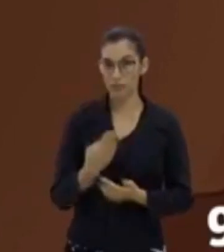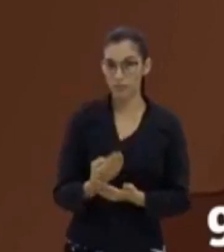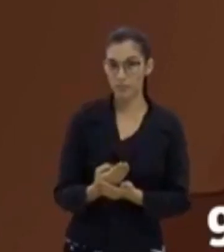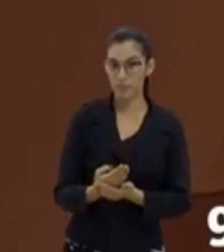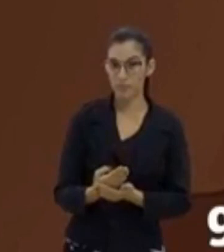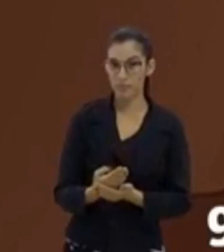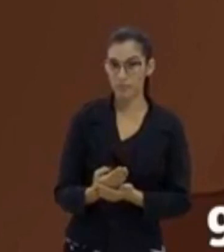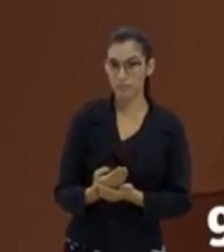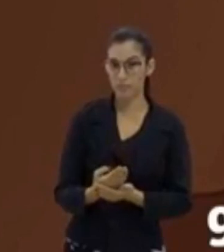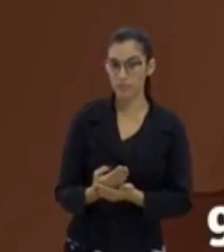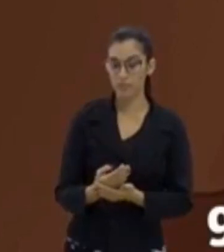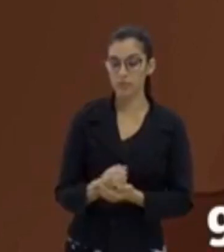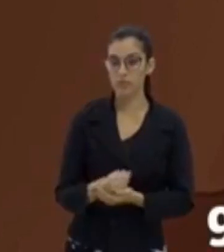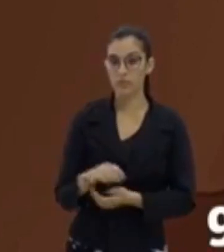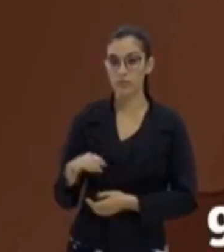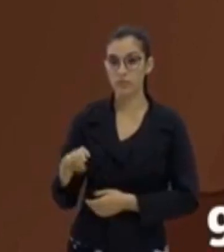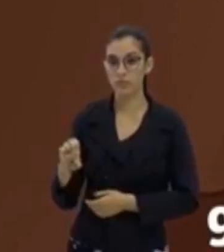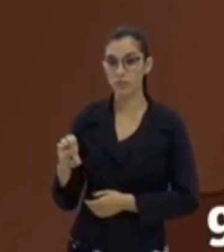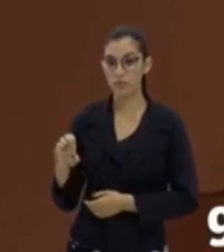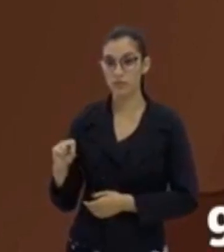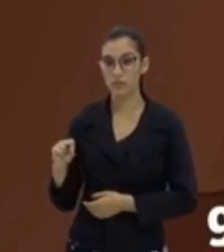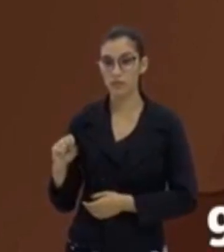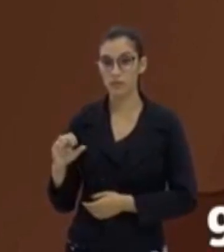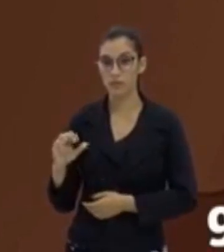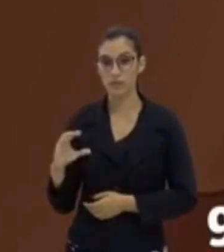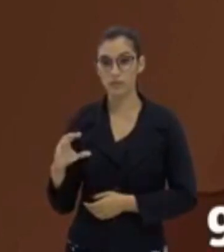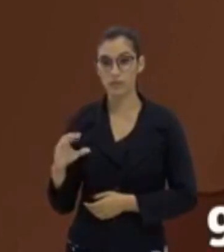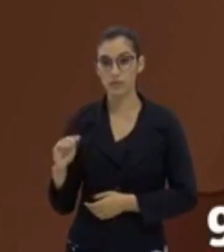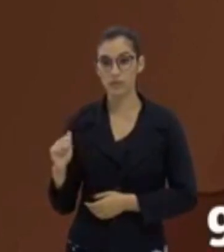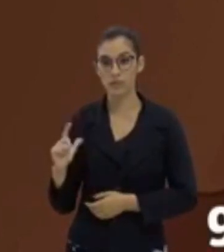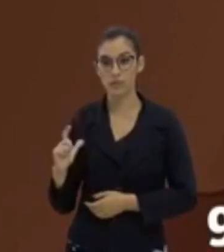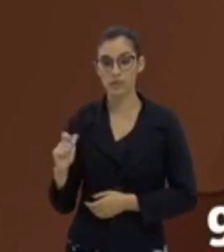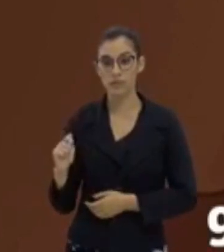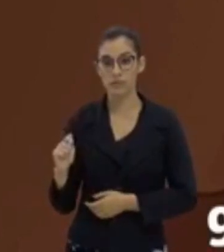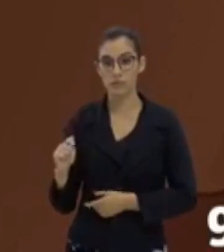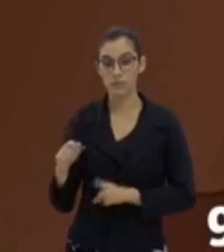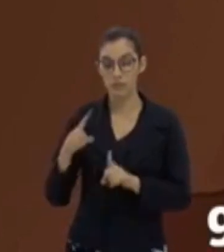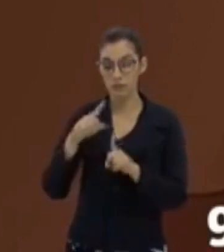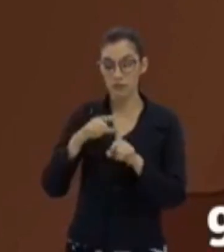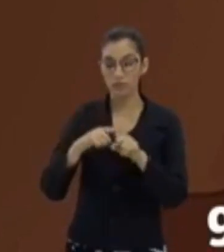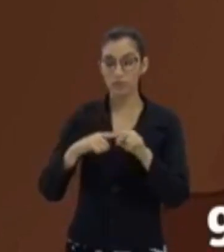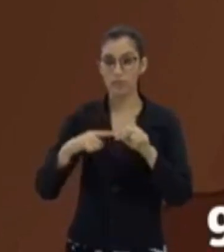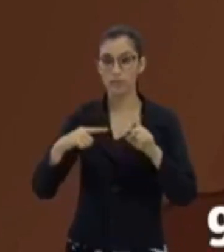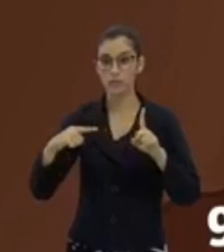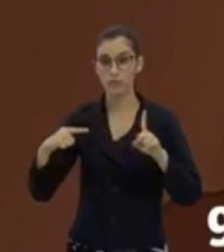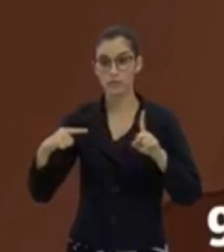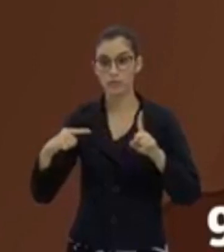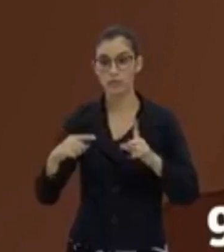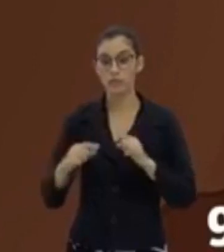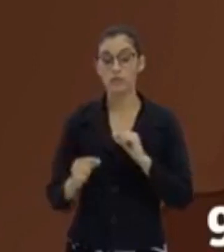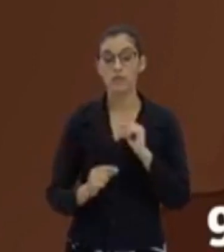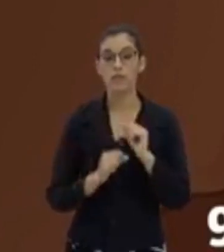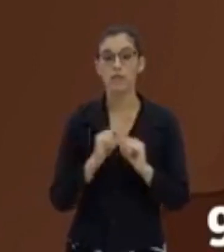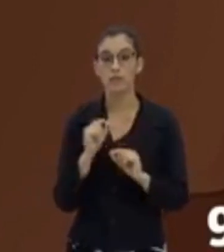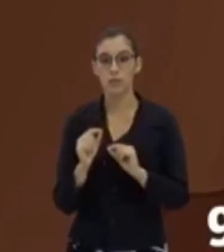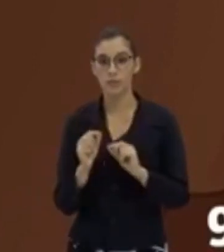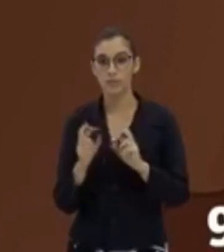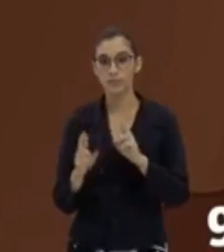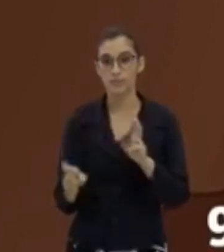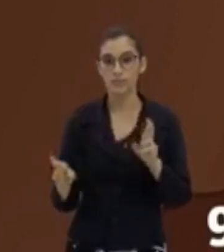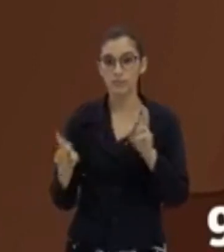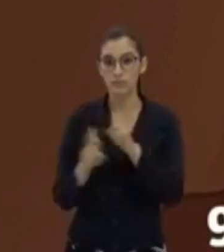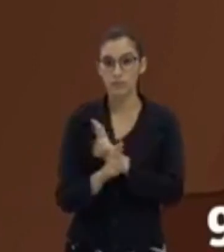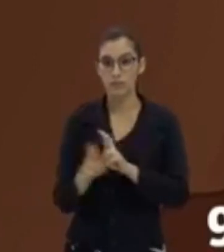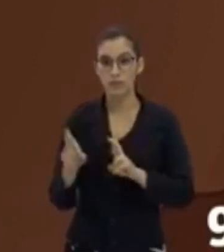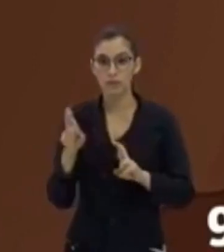gráfica, que eu leio também da mesma forma. Mas a escala gráfica é a relação é